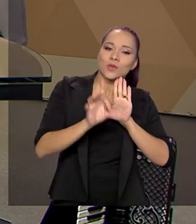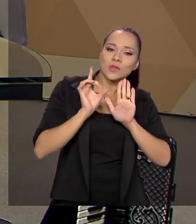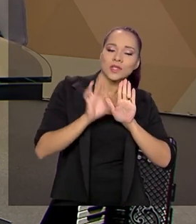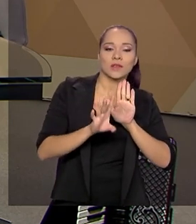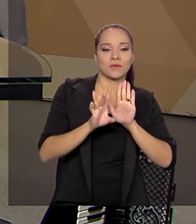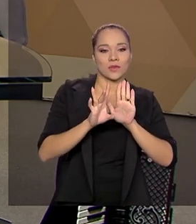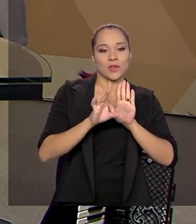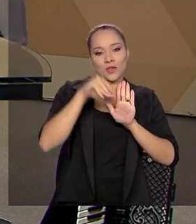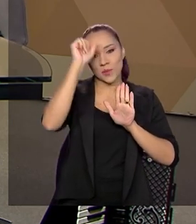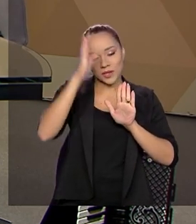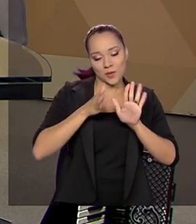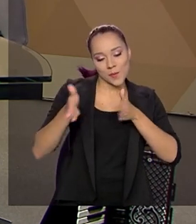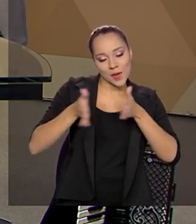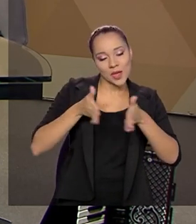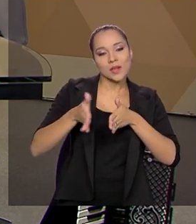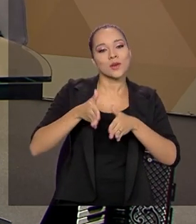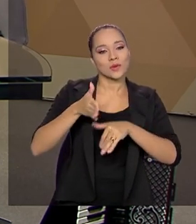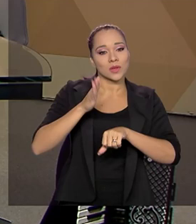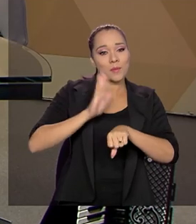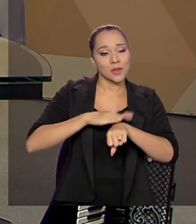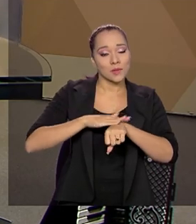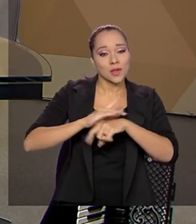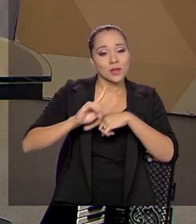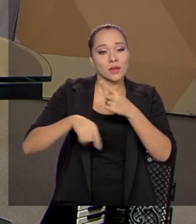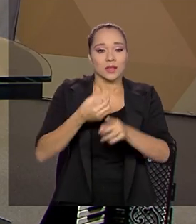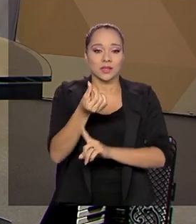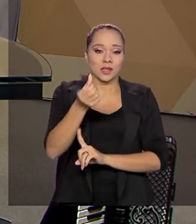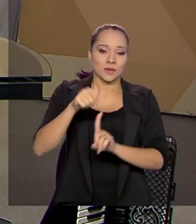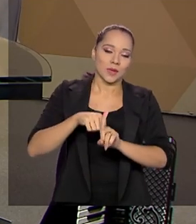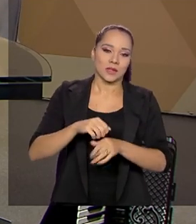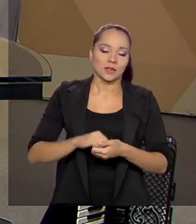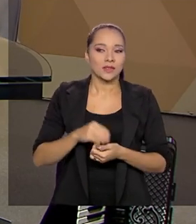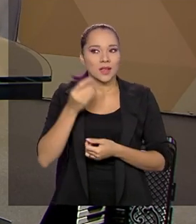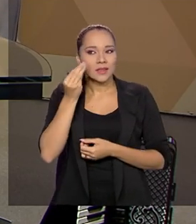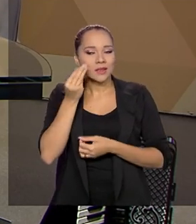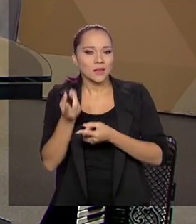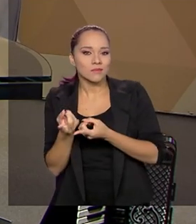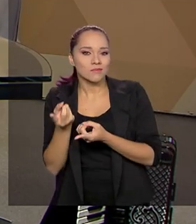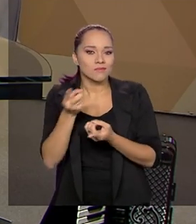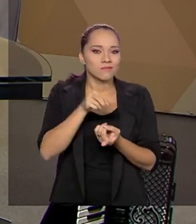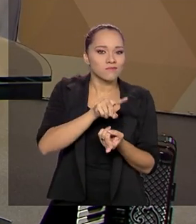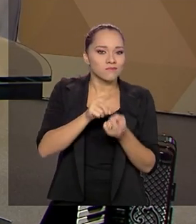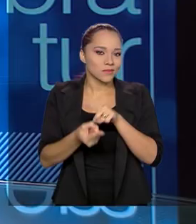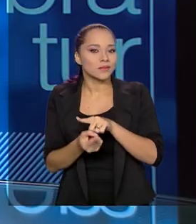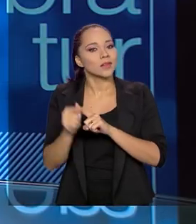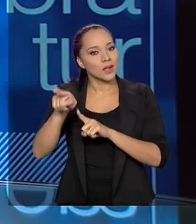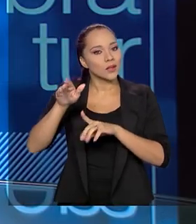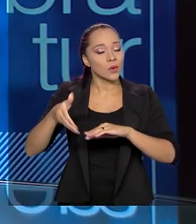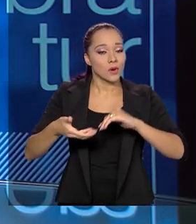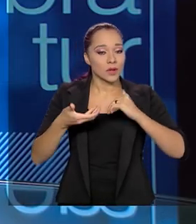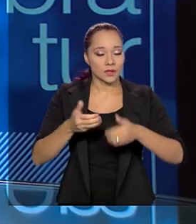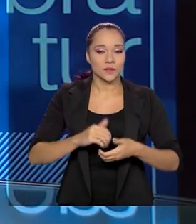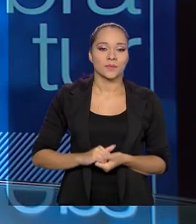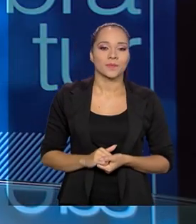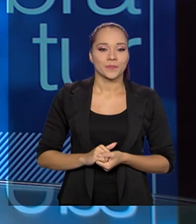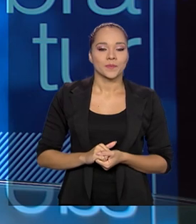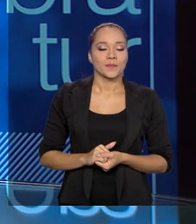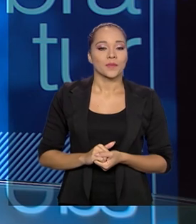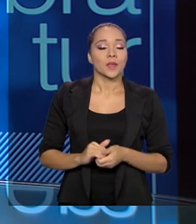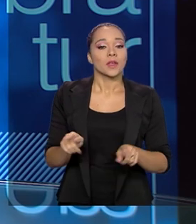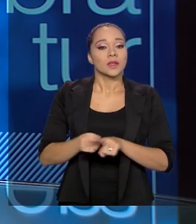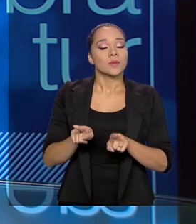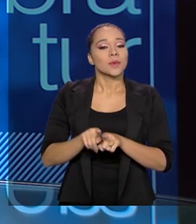Brasil durante a pandemia e após 6 meses do término. Estamos tentando reverter isso daí a nível de Congresso. Como também o